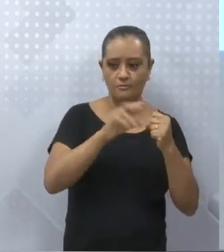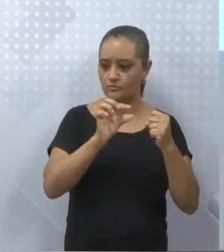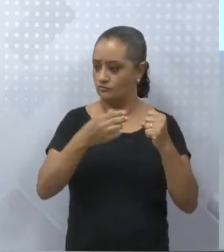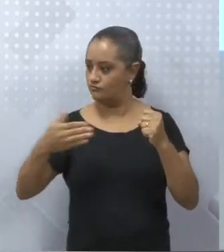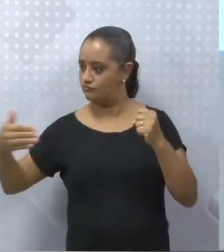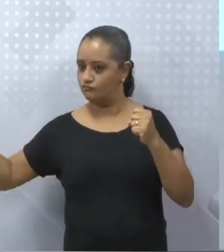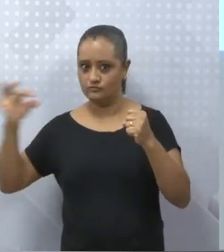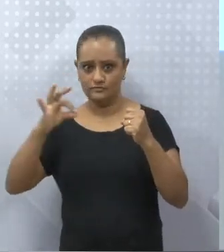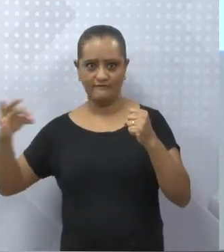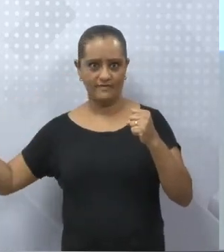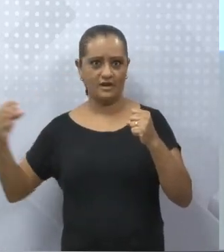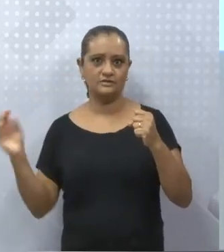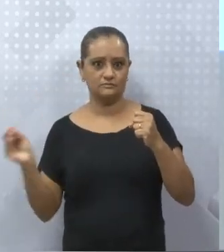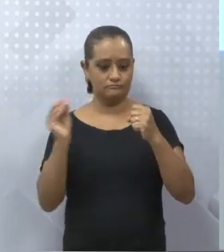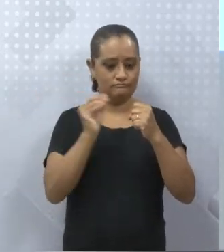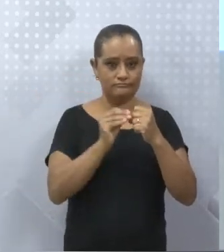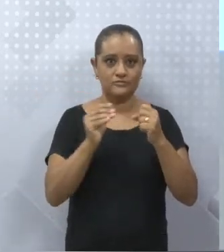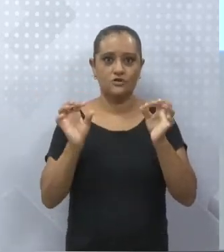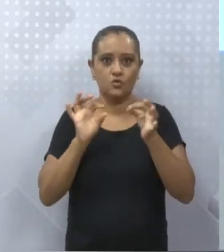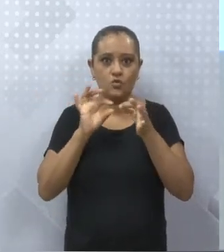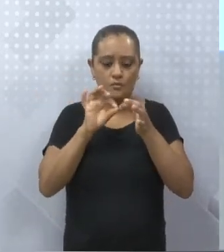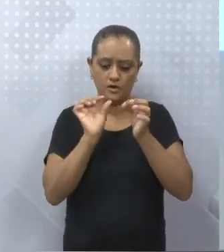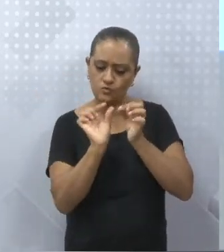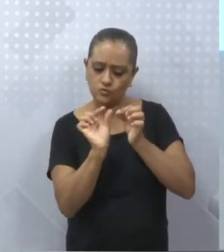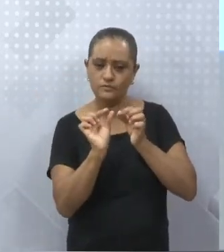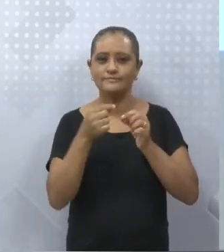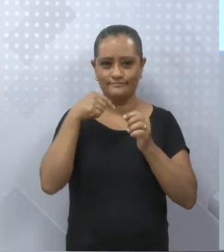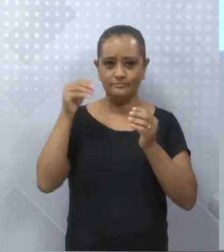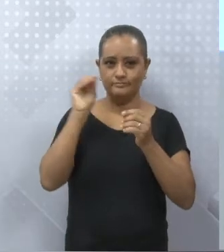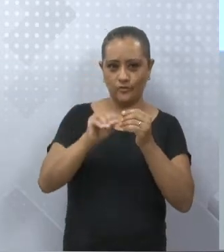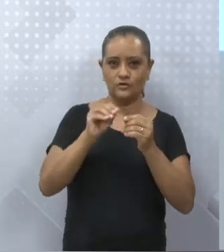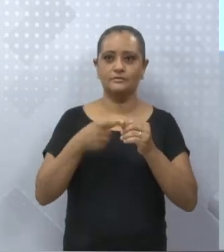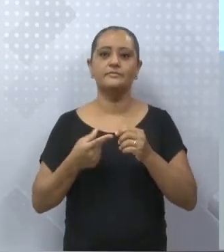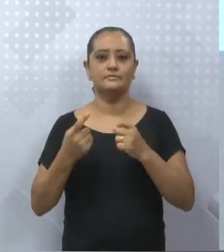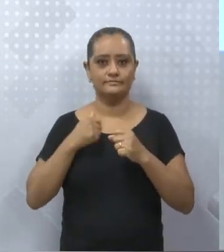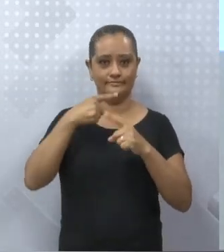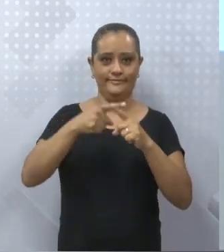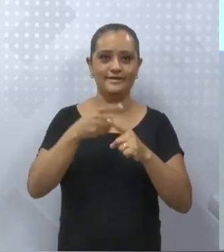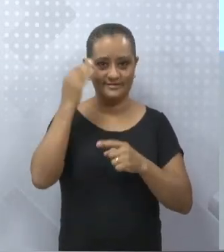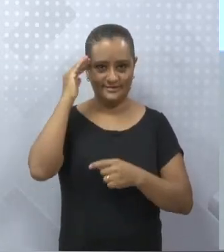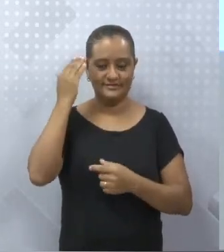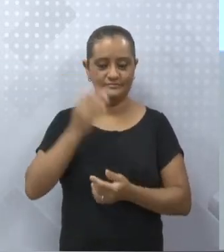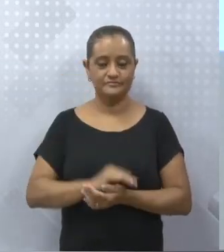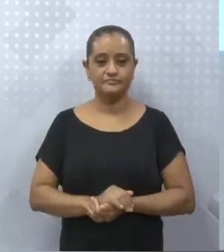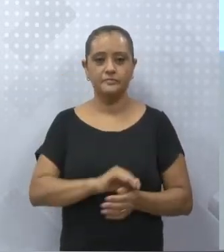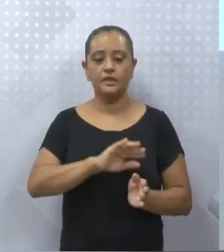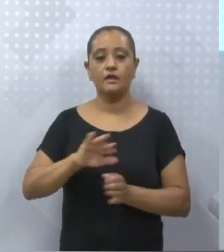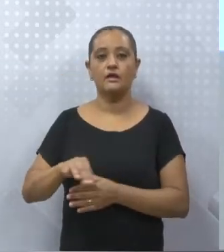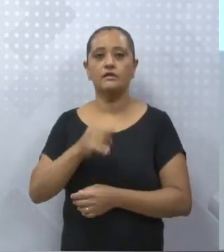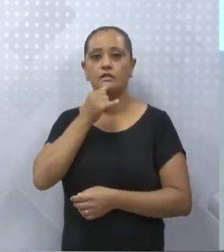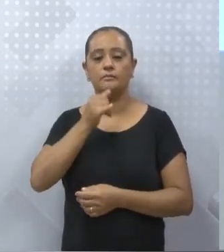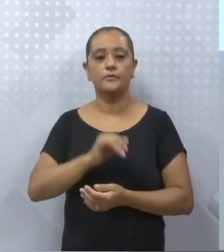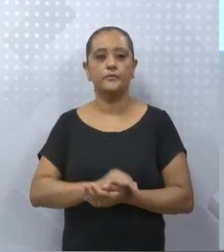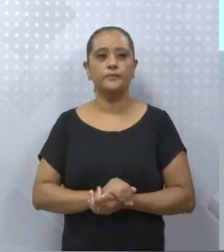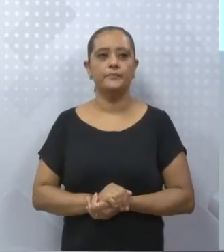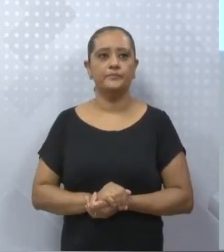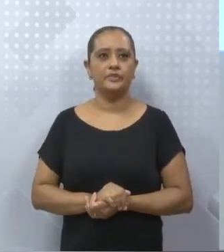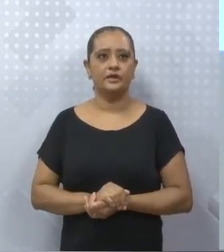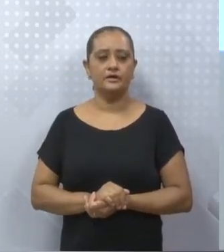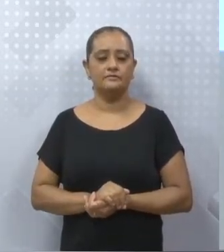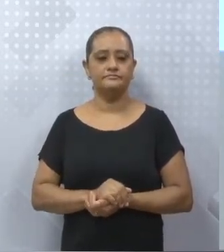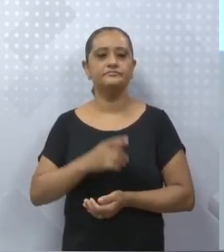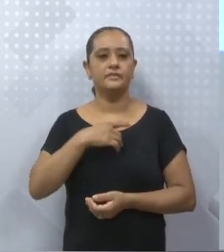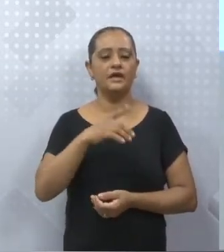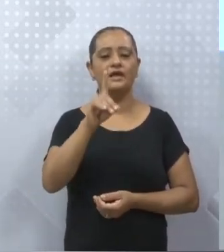Aquele outro exemplo que eu disse, assim, professor, eu gosto. Gosto de quê? Eu vou fazer a pergunta agora? Não é o quê,